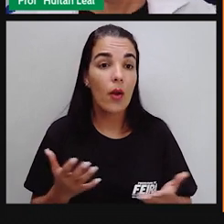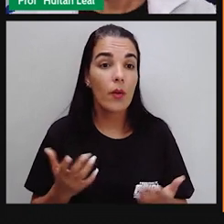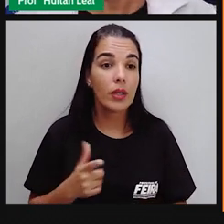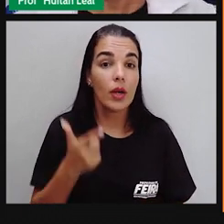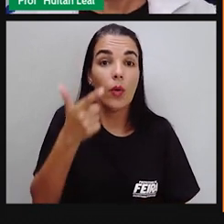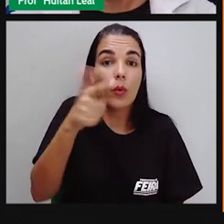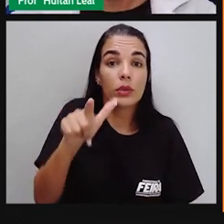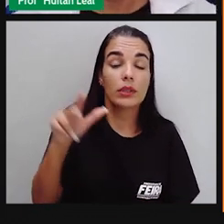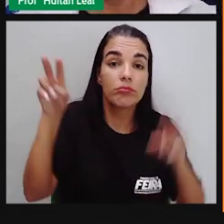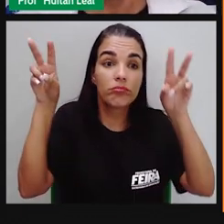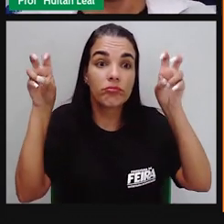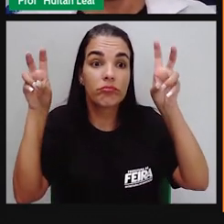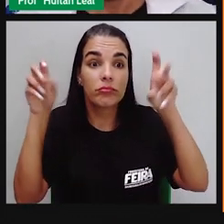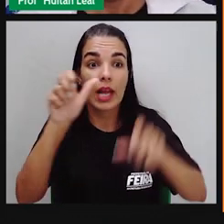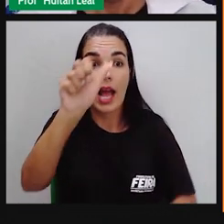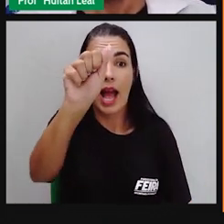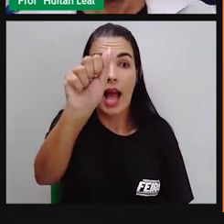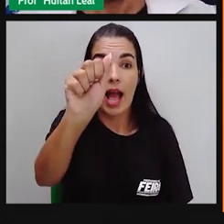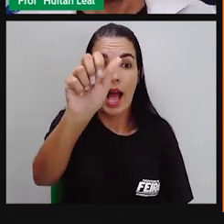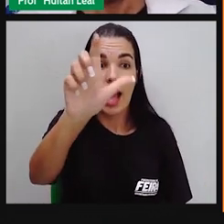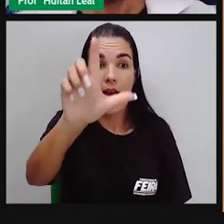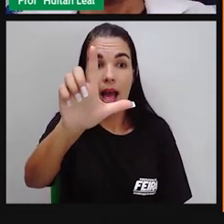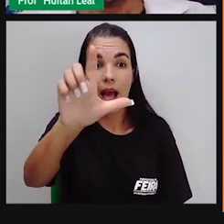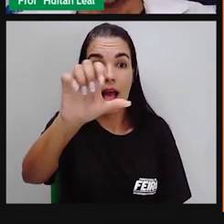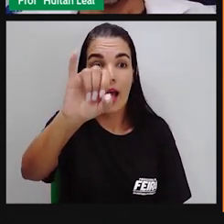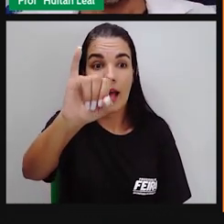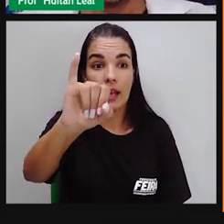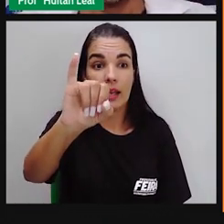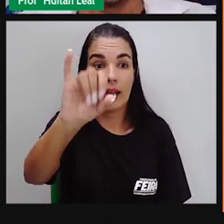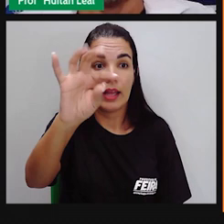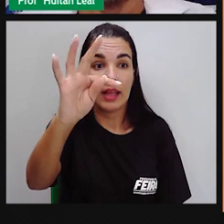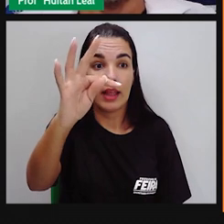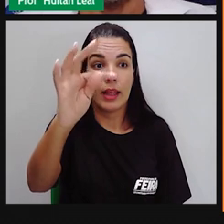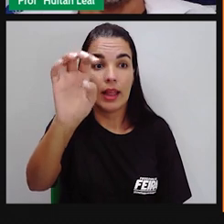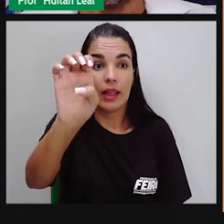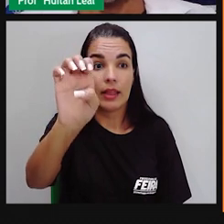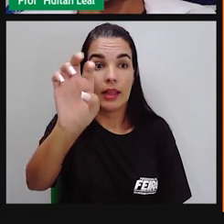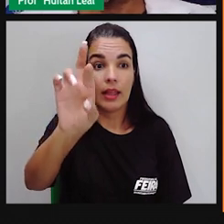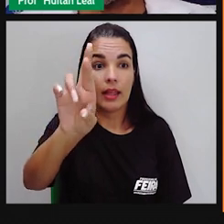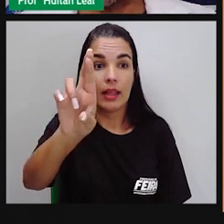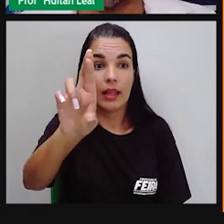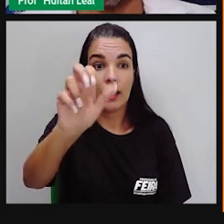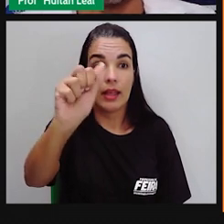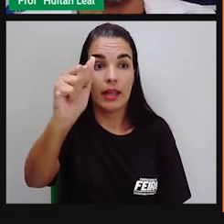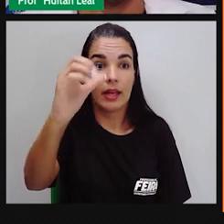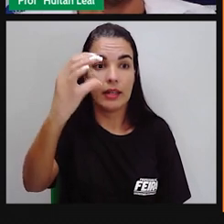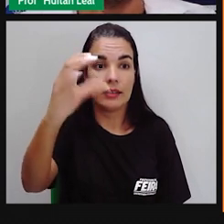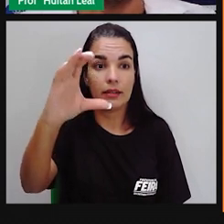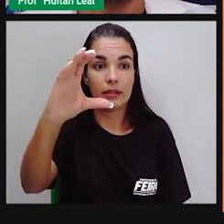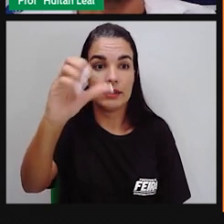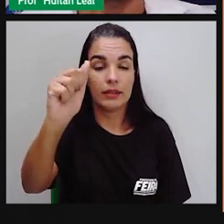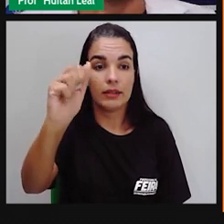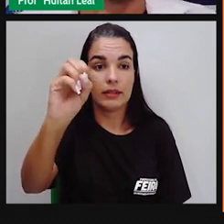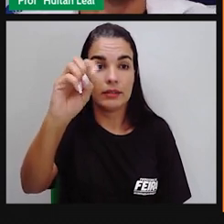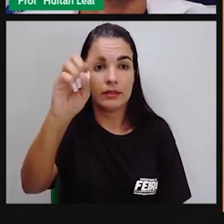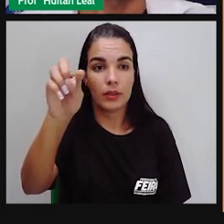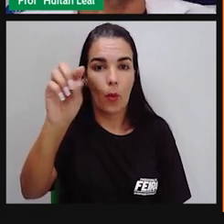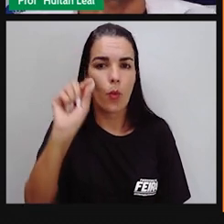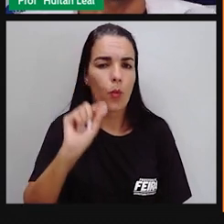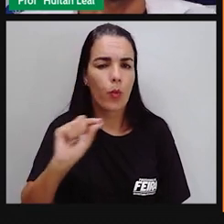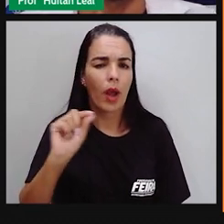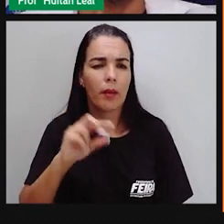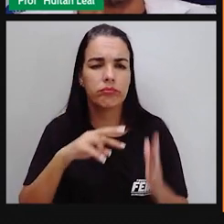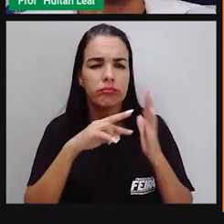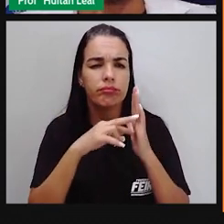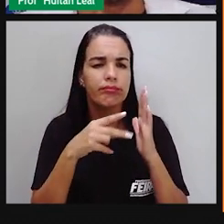seguindo. Outra figura de linguagem. A aliteração. Essa é fácil de se compreender. Percebam.